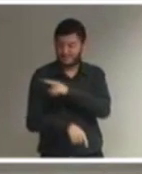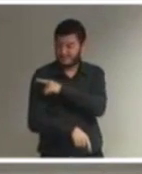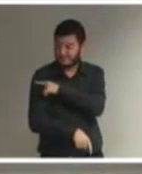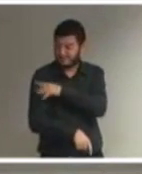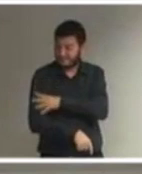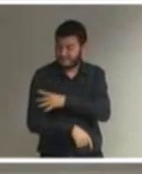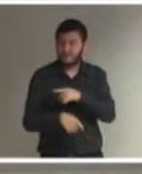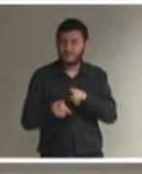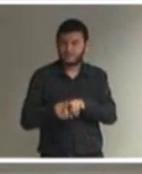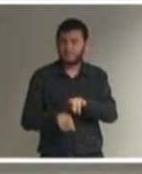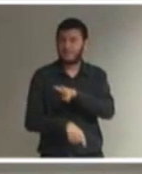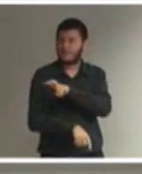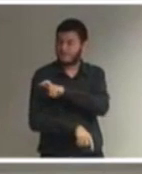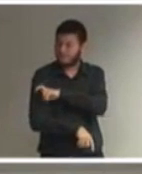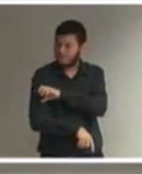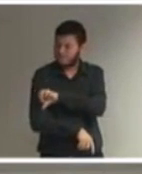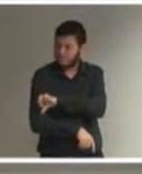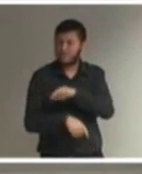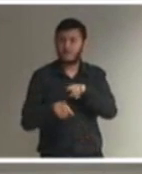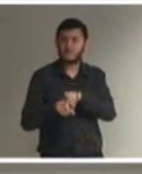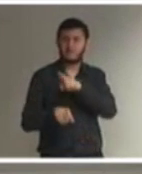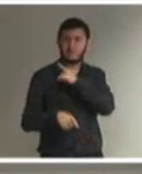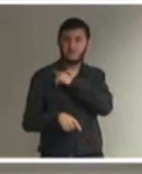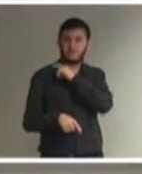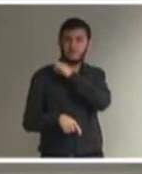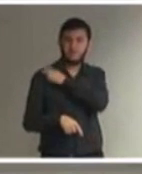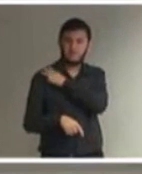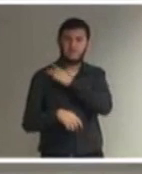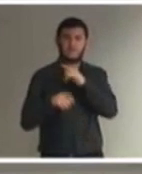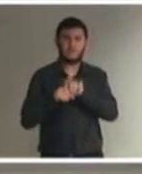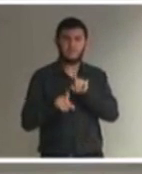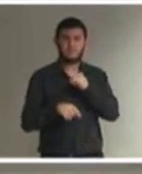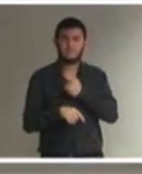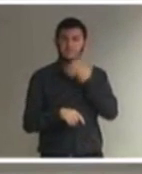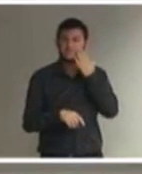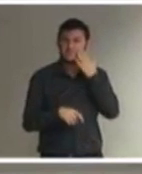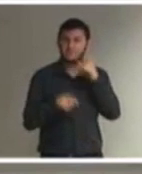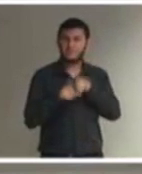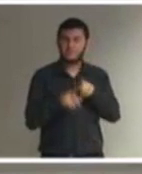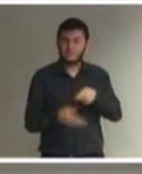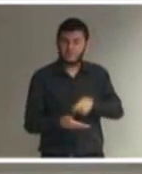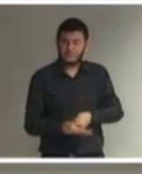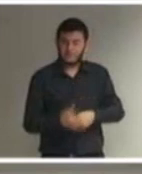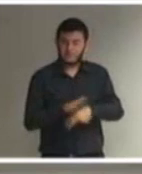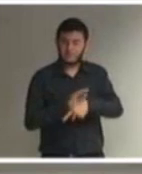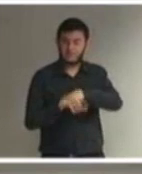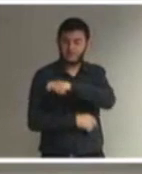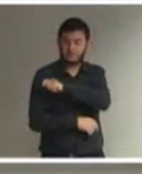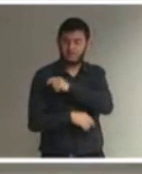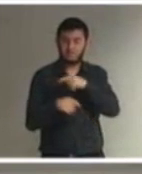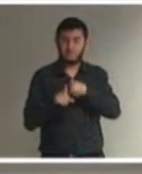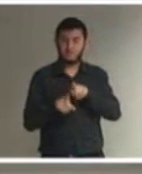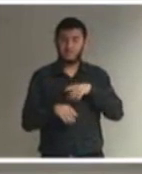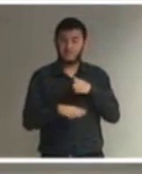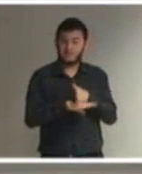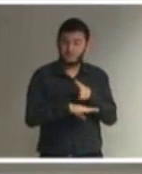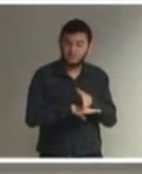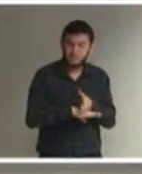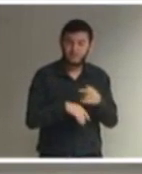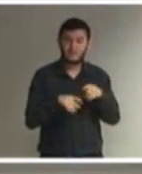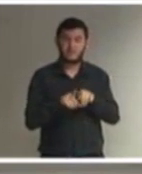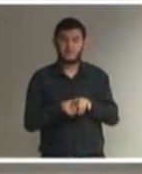isto é obrigação de todos os alunos de frequentarem e obrigação dos pais de